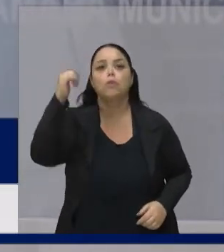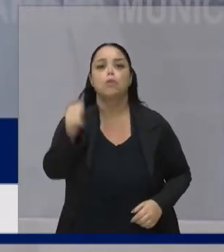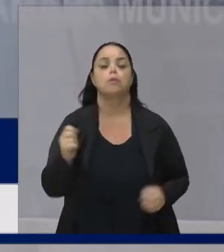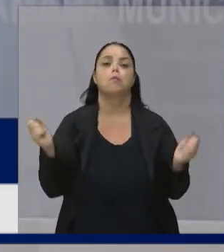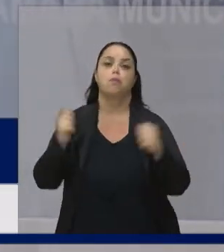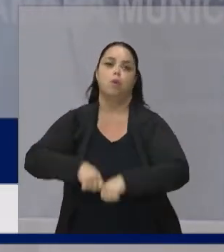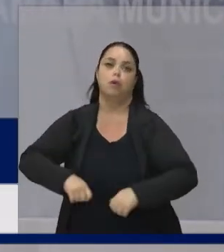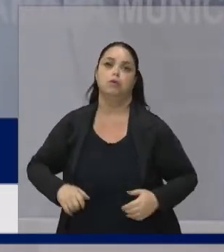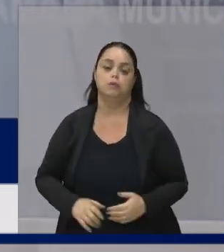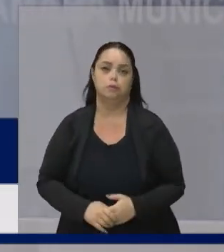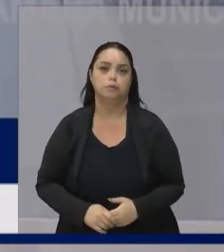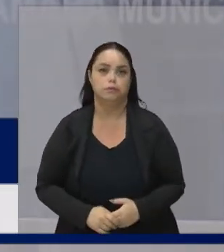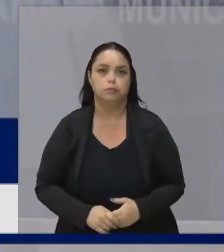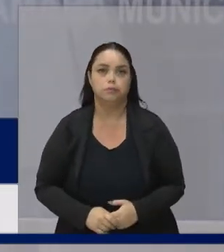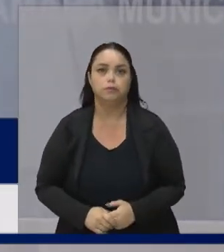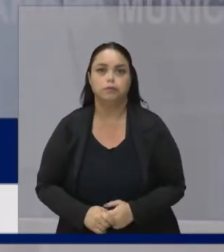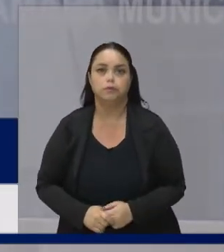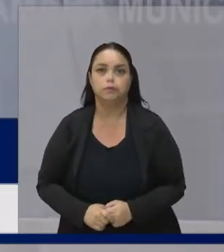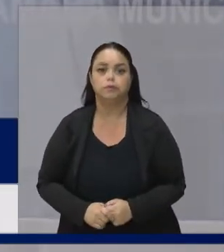pode